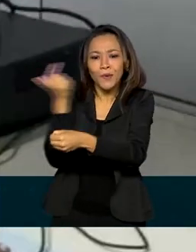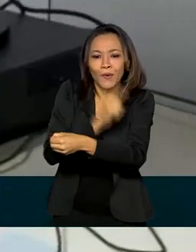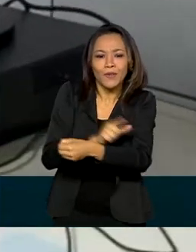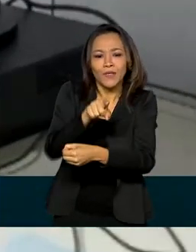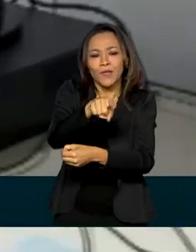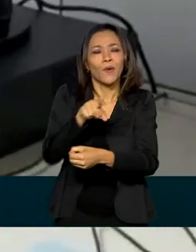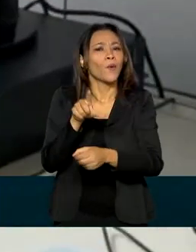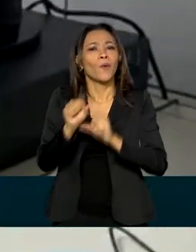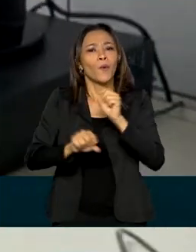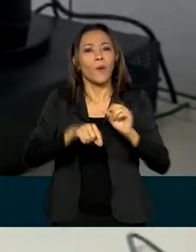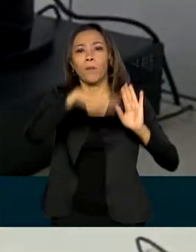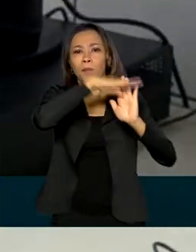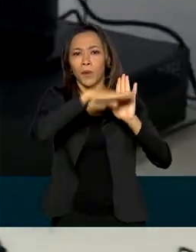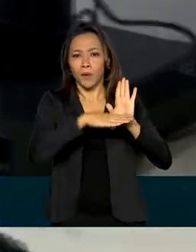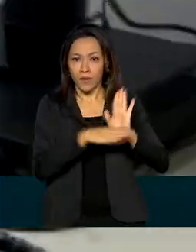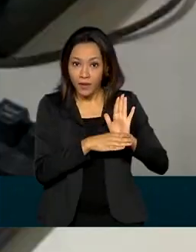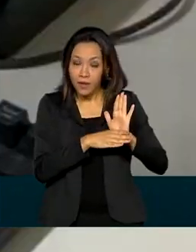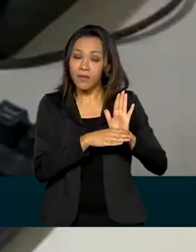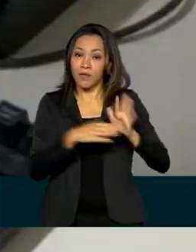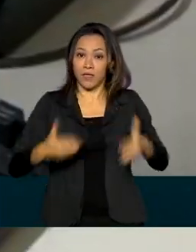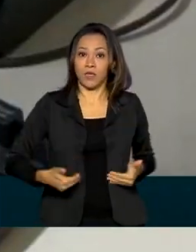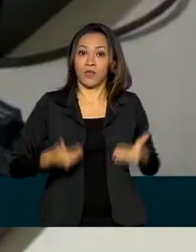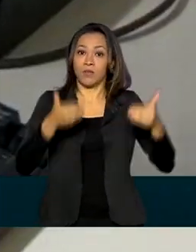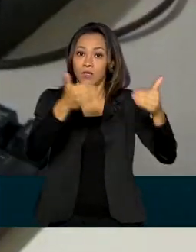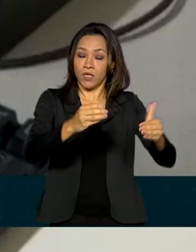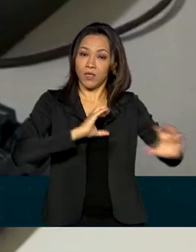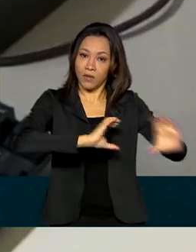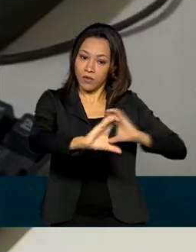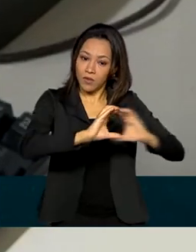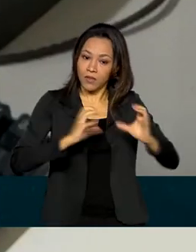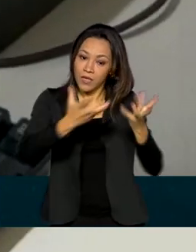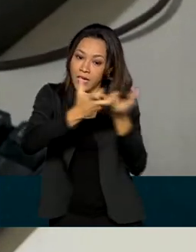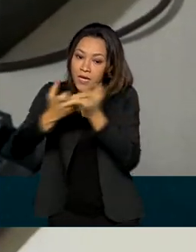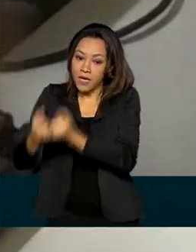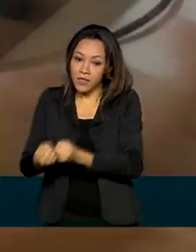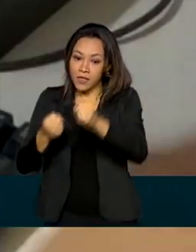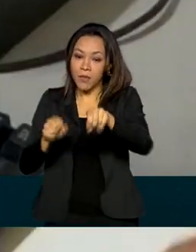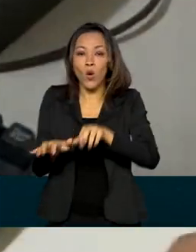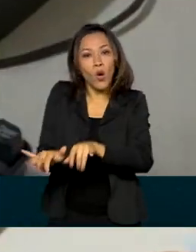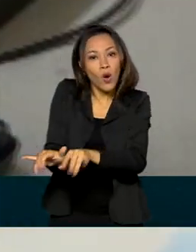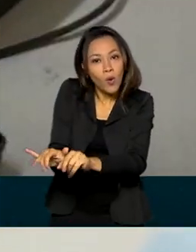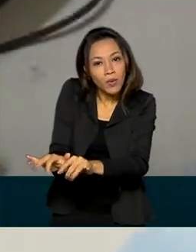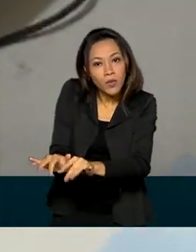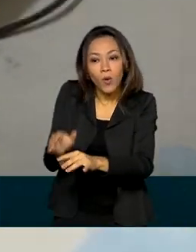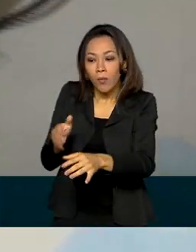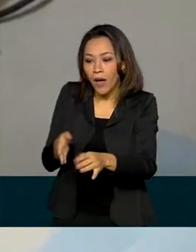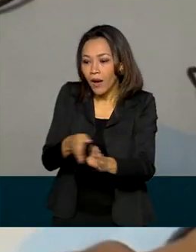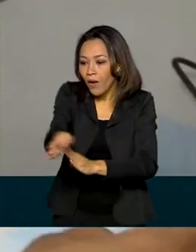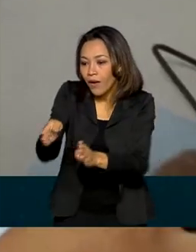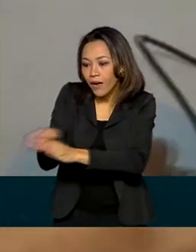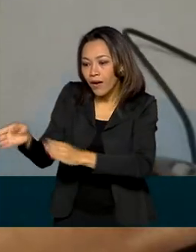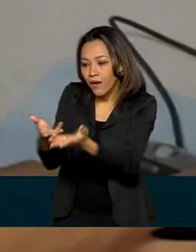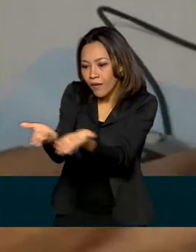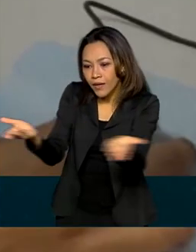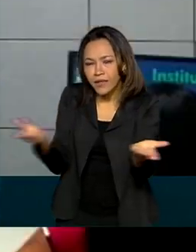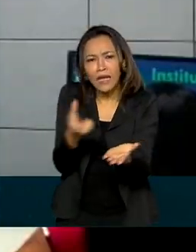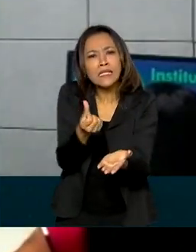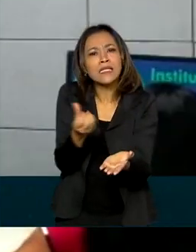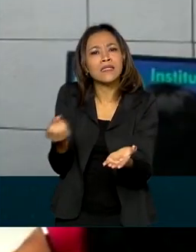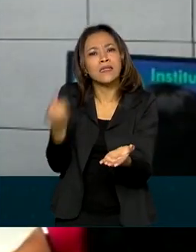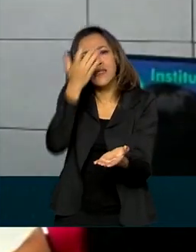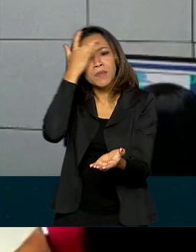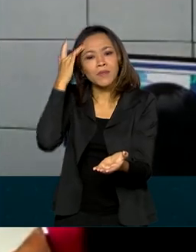programas do Ministério das Comunicações e recebeu computadores para auxiliarem nos estudos de cerca de 600 estudantes do local.